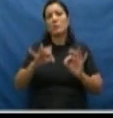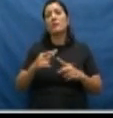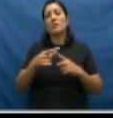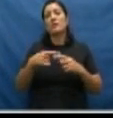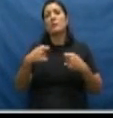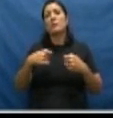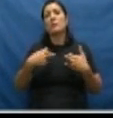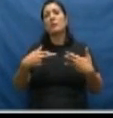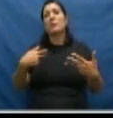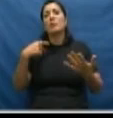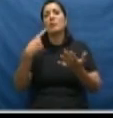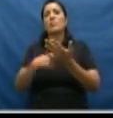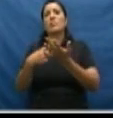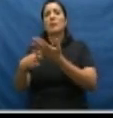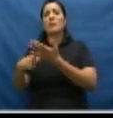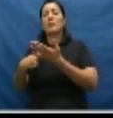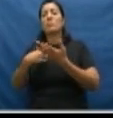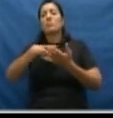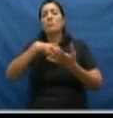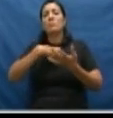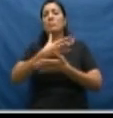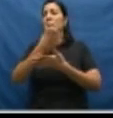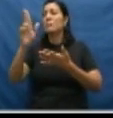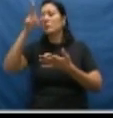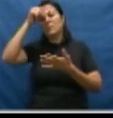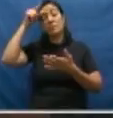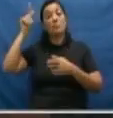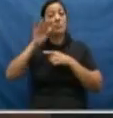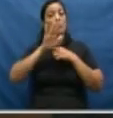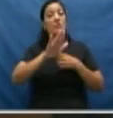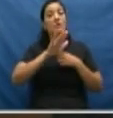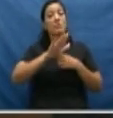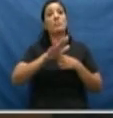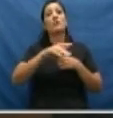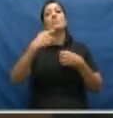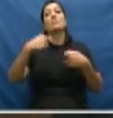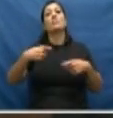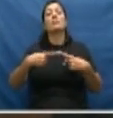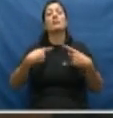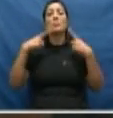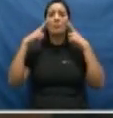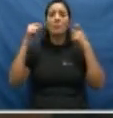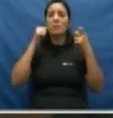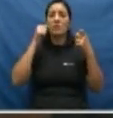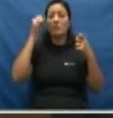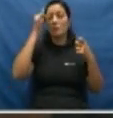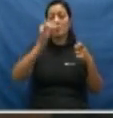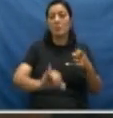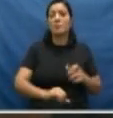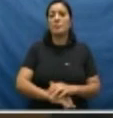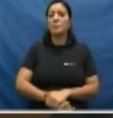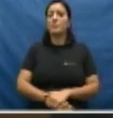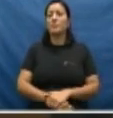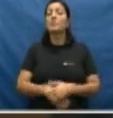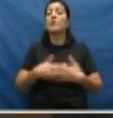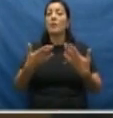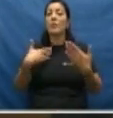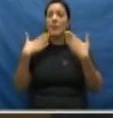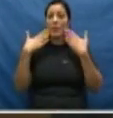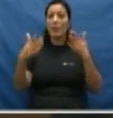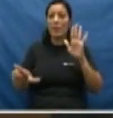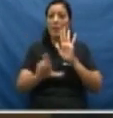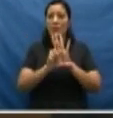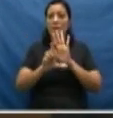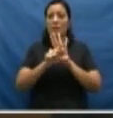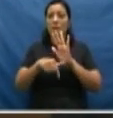porque ela precisa da parceria e da sensibilidade do poder público em reconhecer a questão da violência contra a mulher. Então, eu apresentei a lei